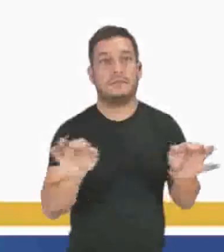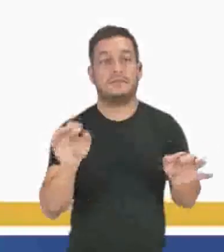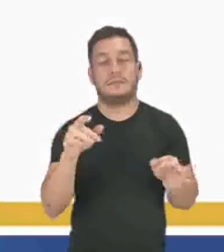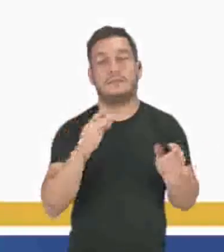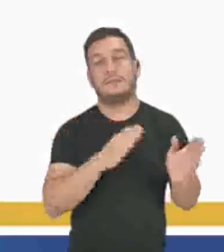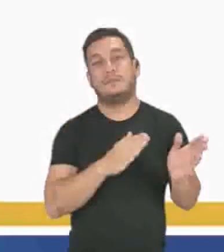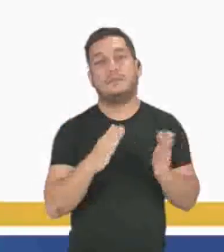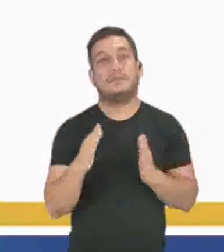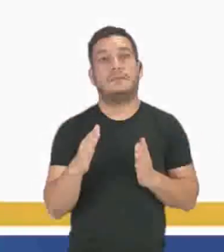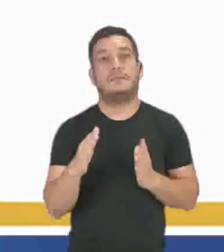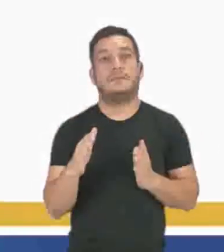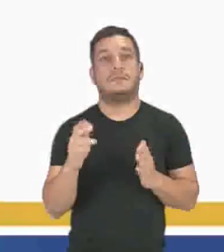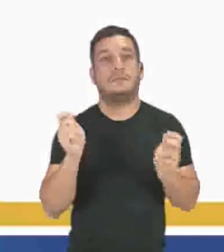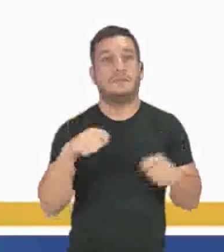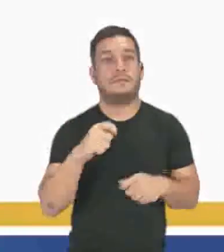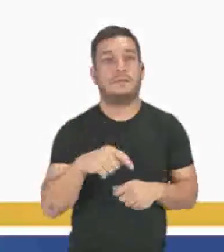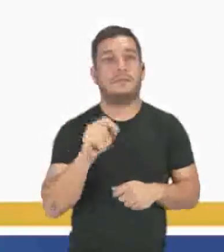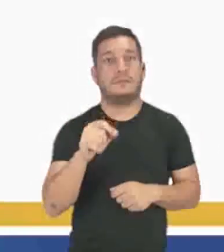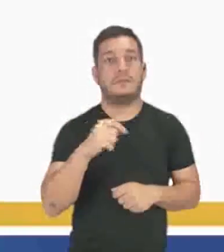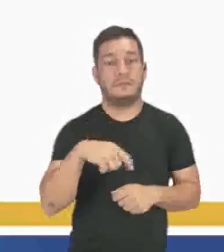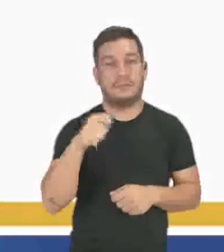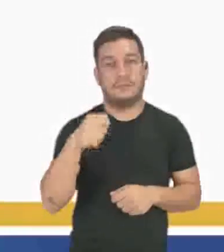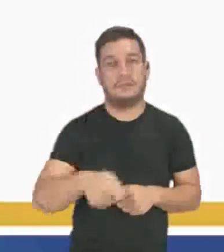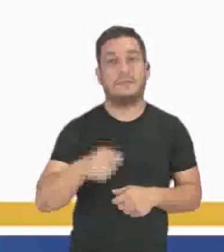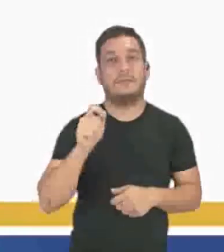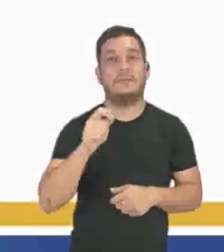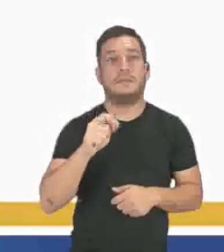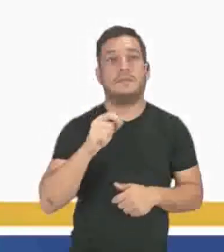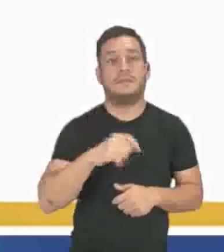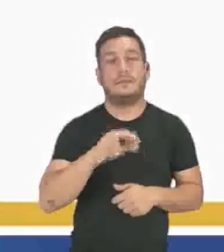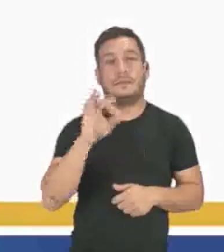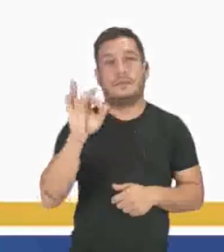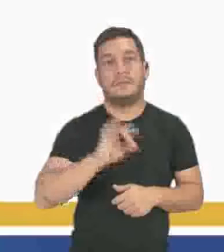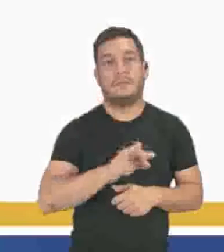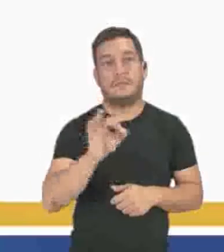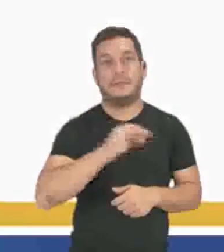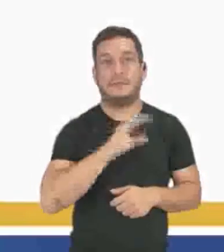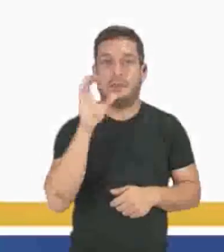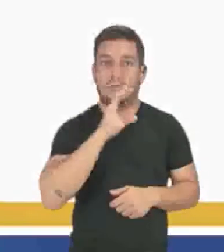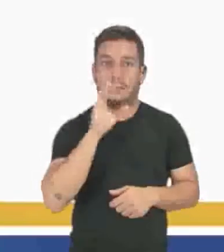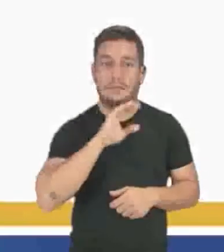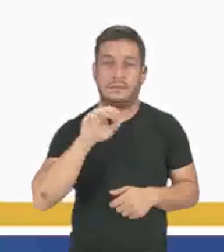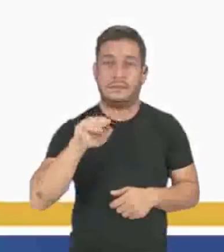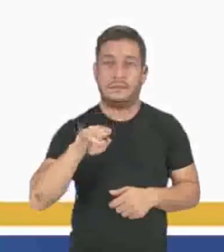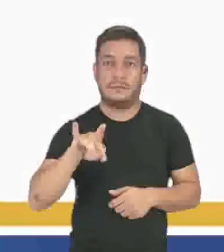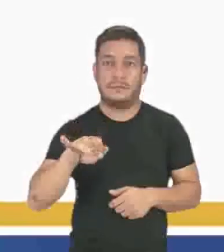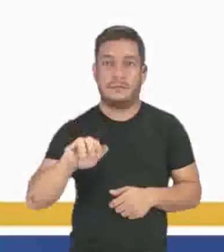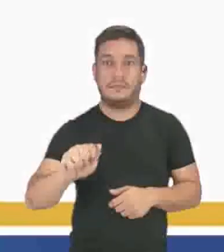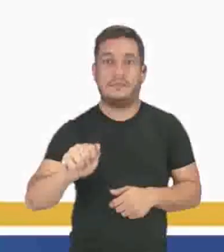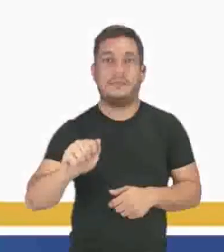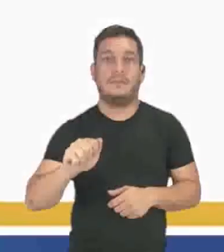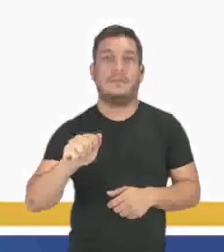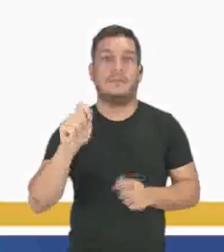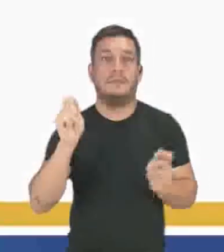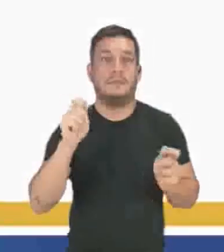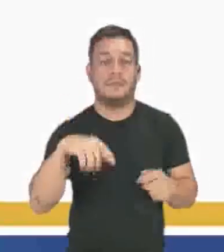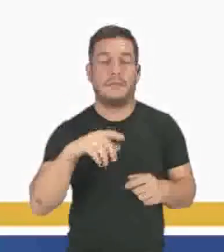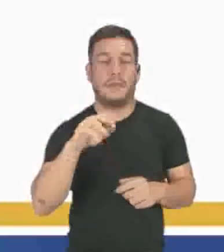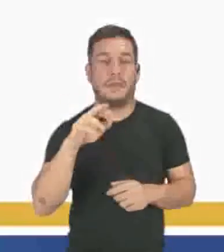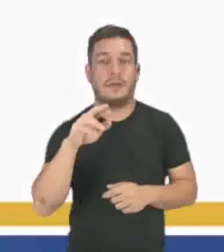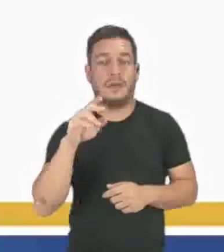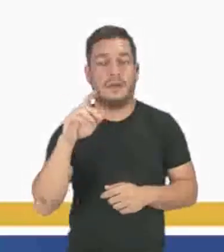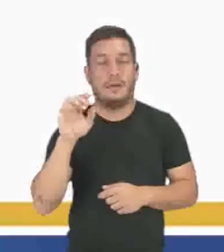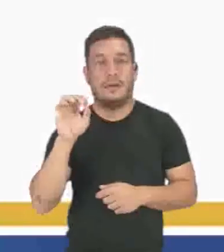reação se processa, pode-se afirmar que a taxa ou a velocidade da velocidade média dessa